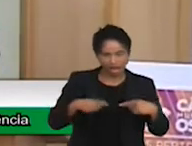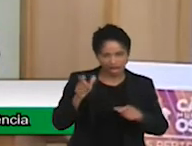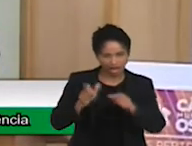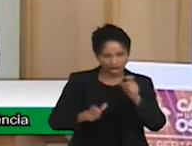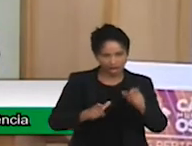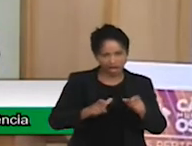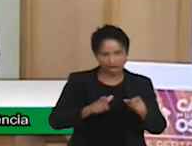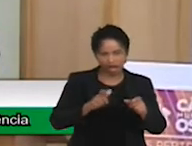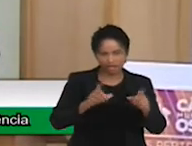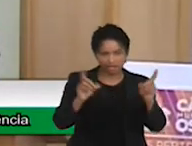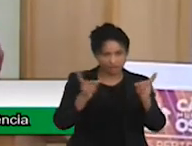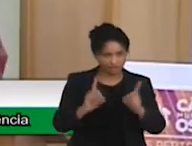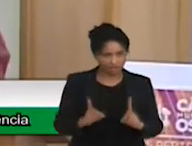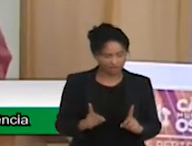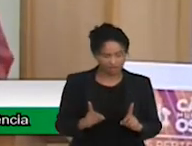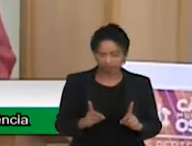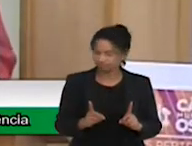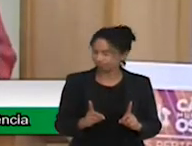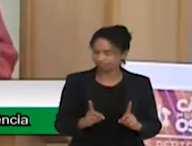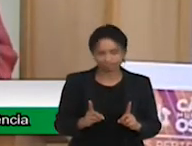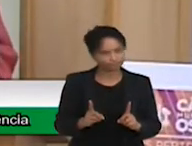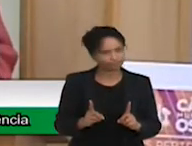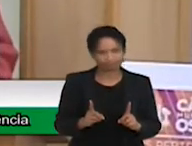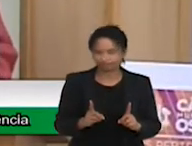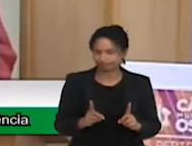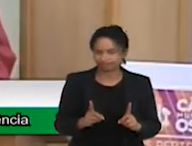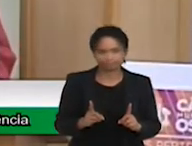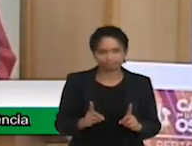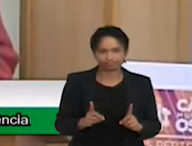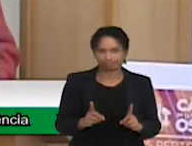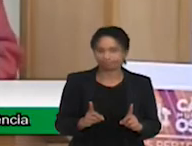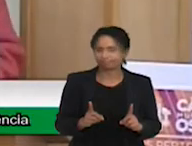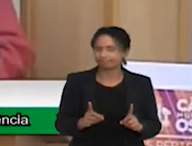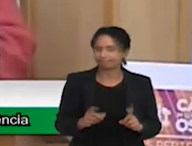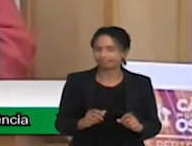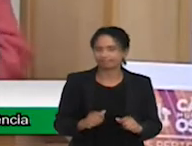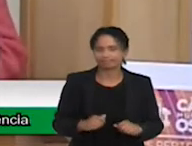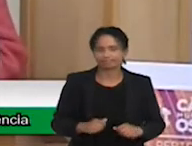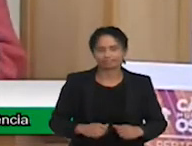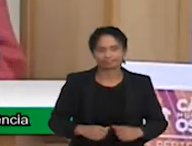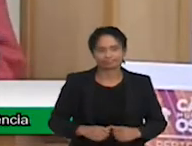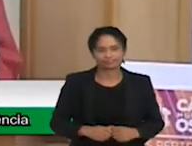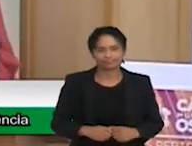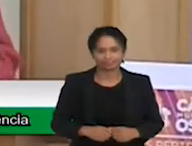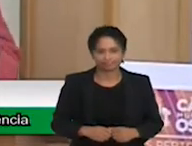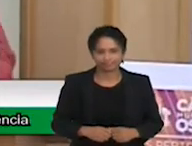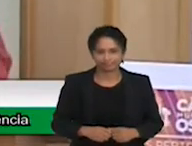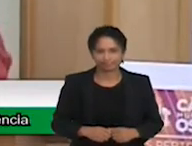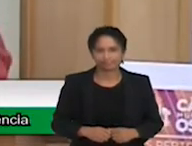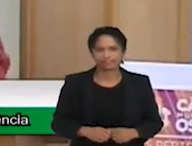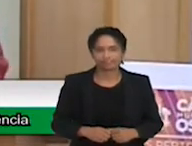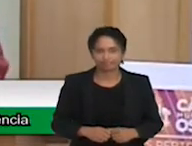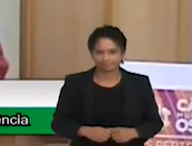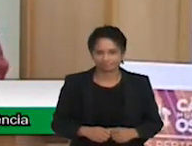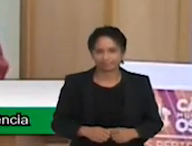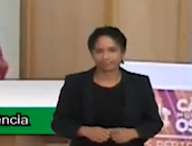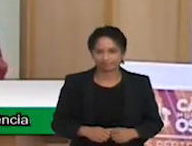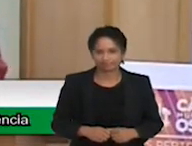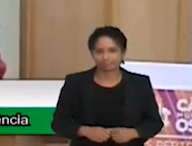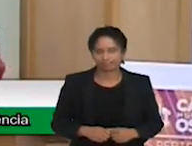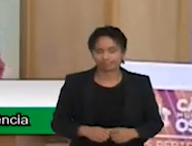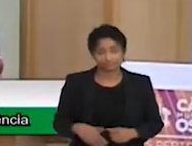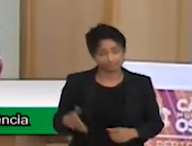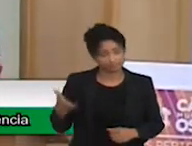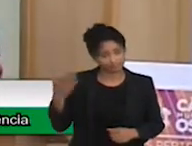E nós tínhamos a mansão dos prefeitos em Osasco, tinha uma casa no Parque Chico Mendes, que era utilizada como moradia dos